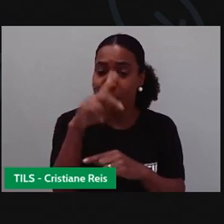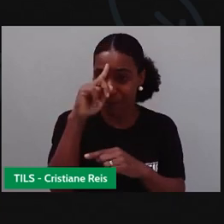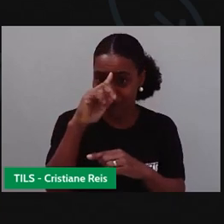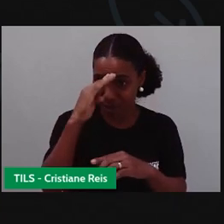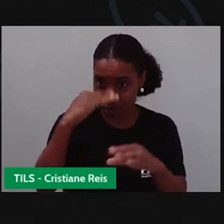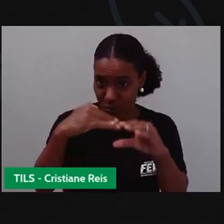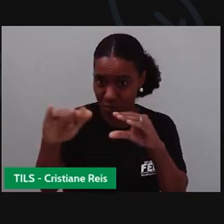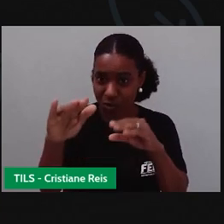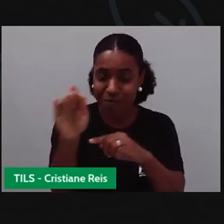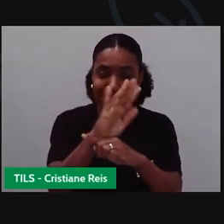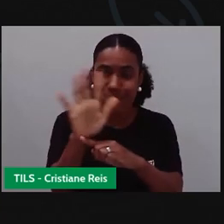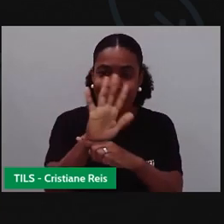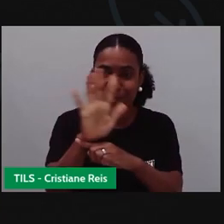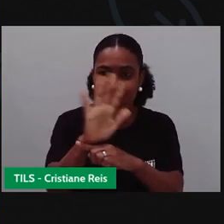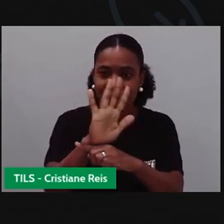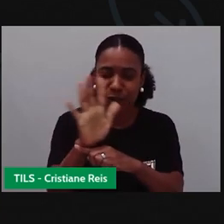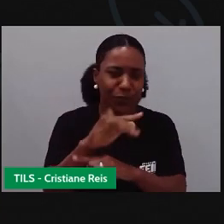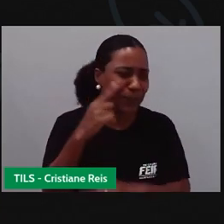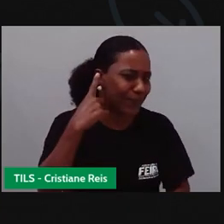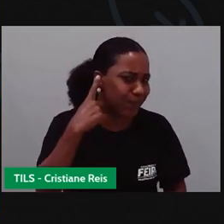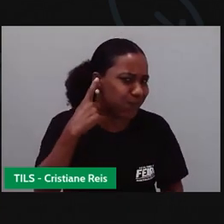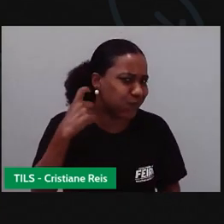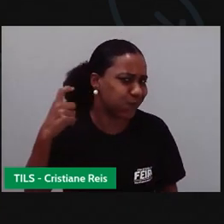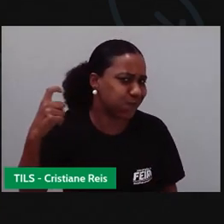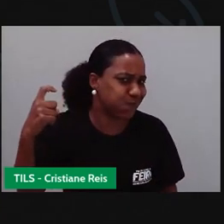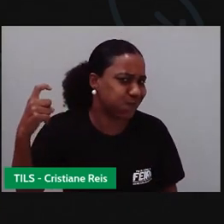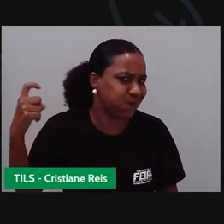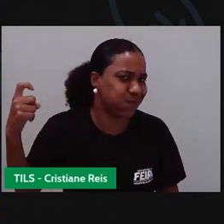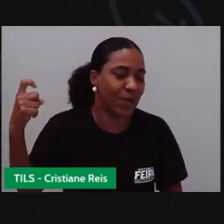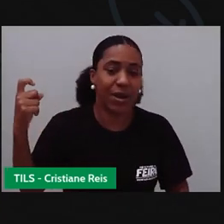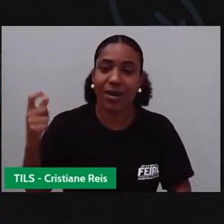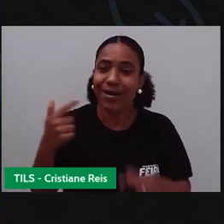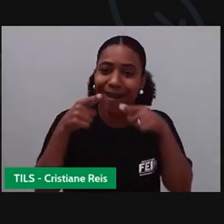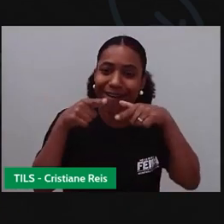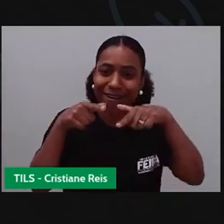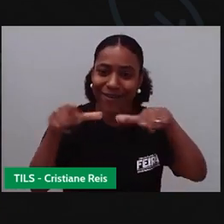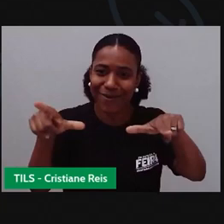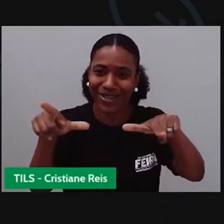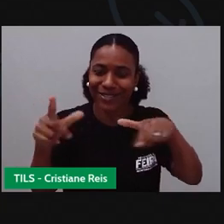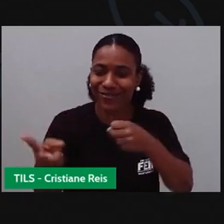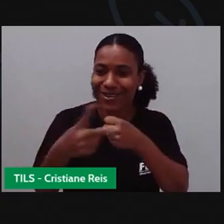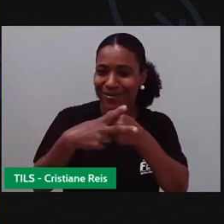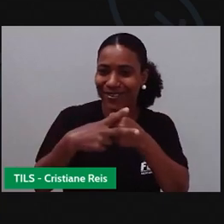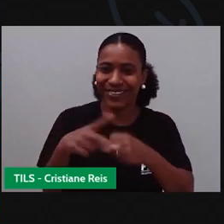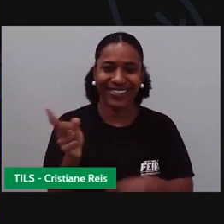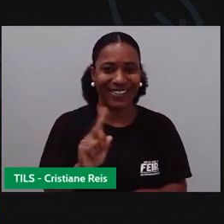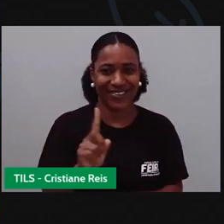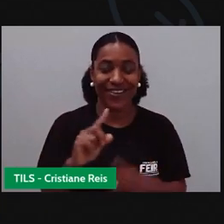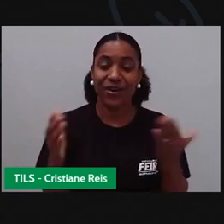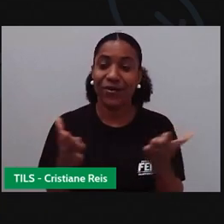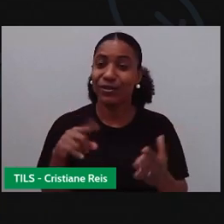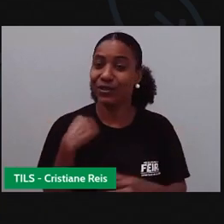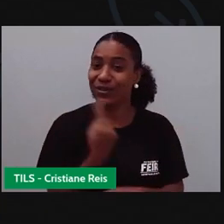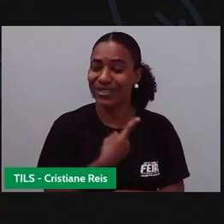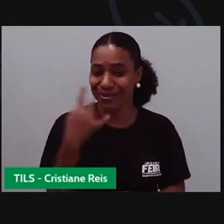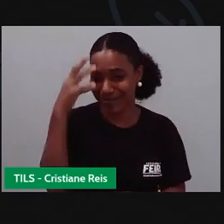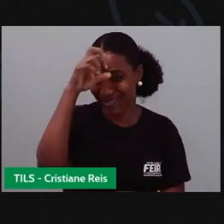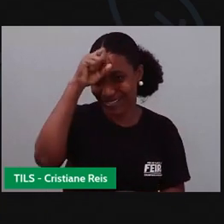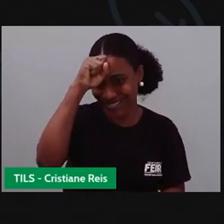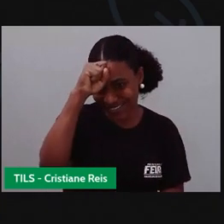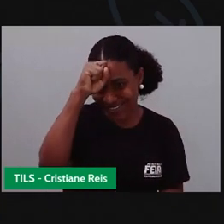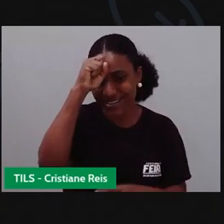emitido pela sirene da ambulância, que é uma linguagem não verbal. E hoje tivemos aqui conhecimento sobre ambulância,